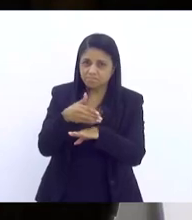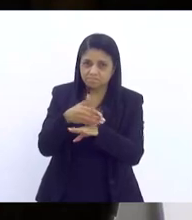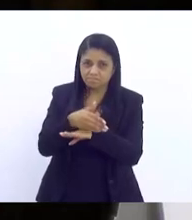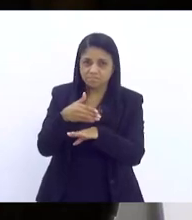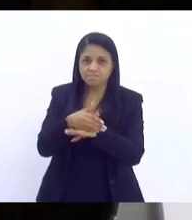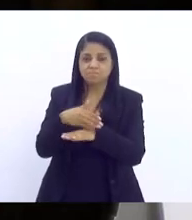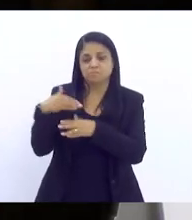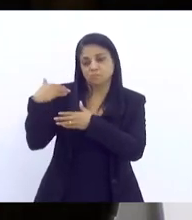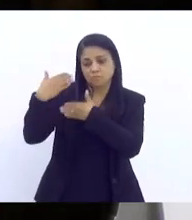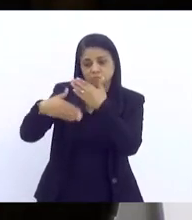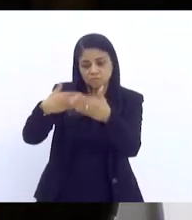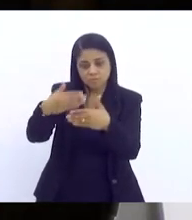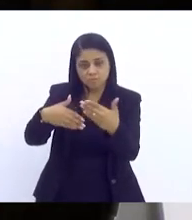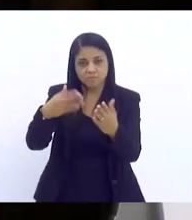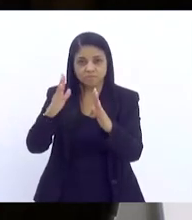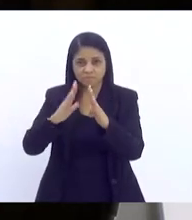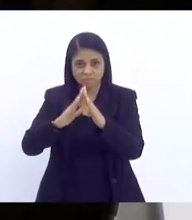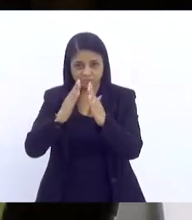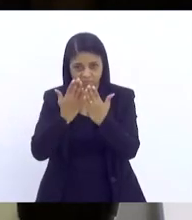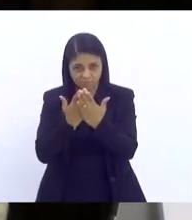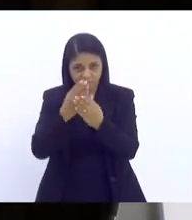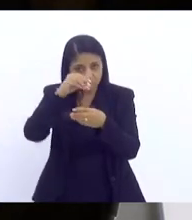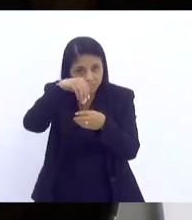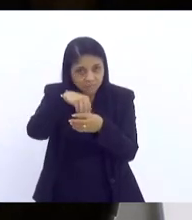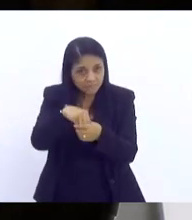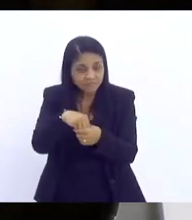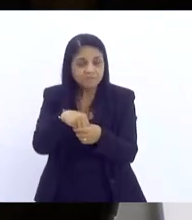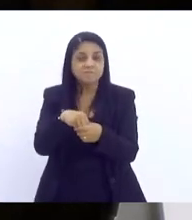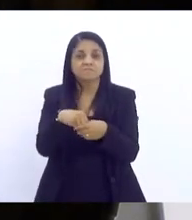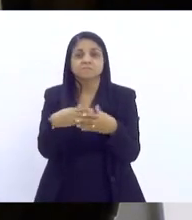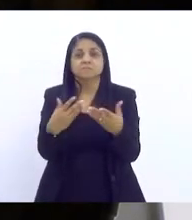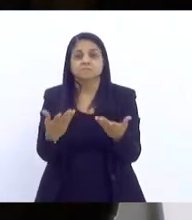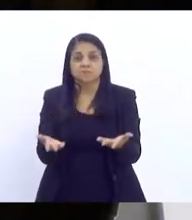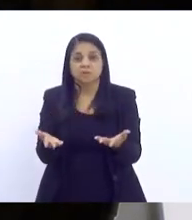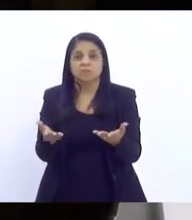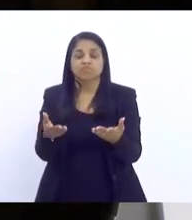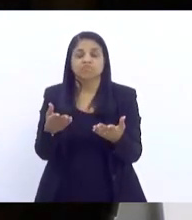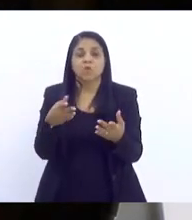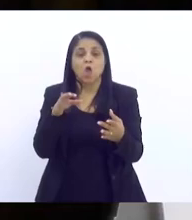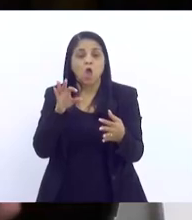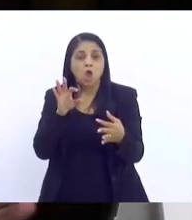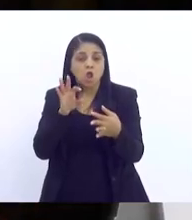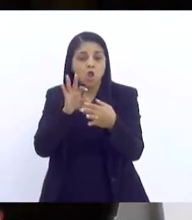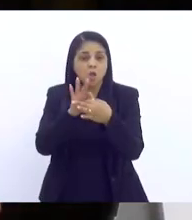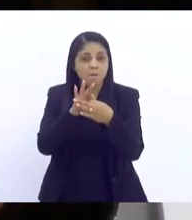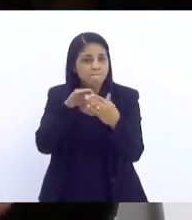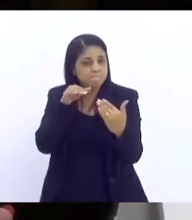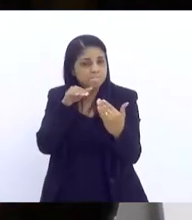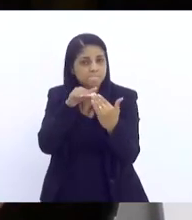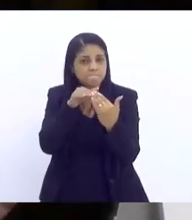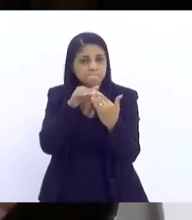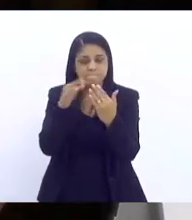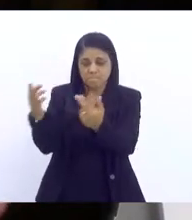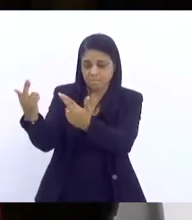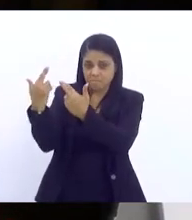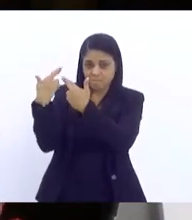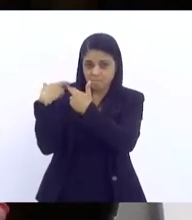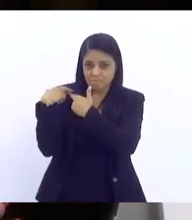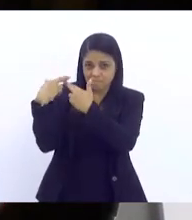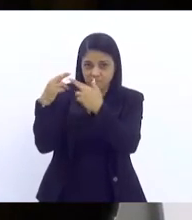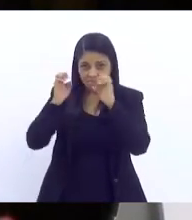processo de escolarização. Então, essa combinação complexa da responsabilidade